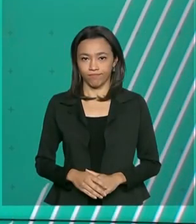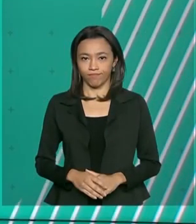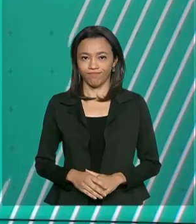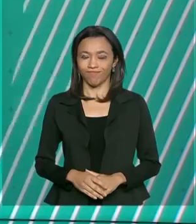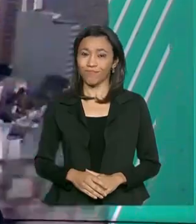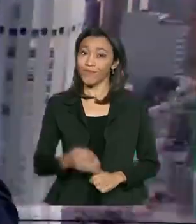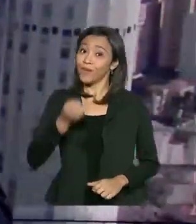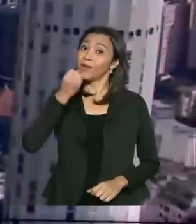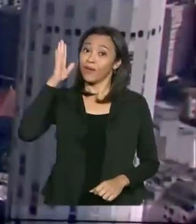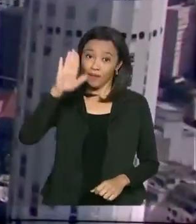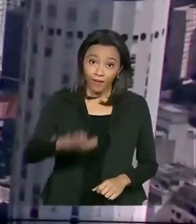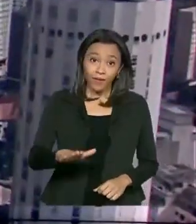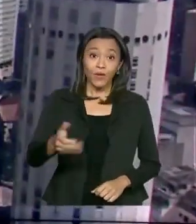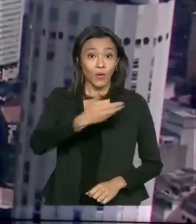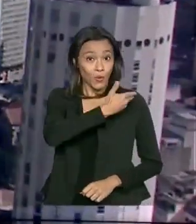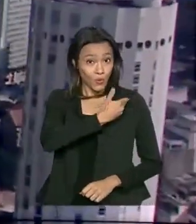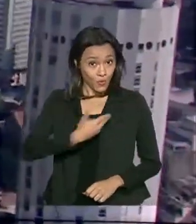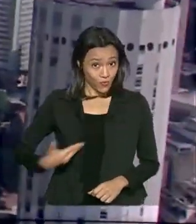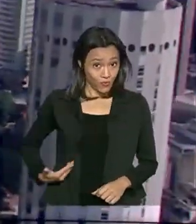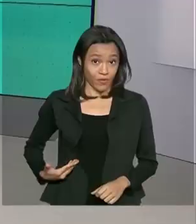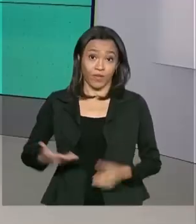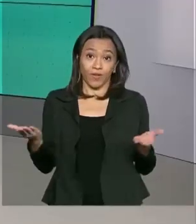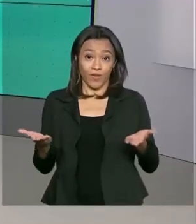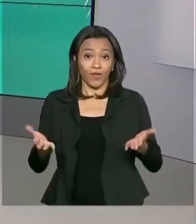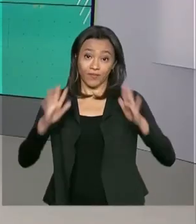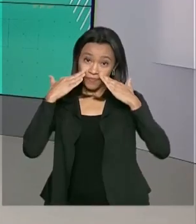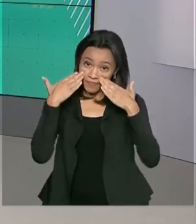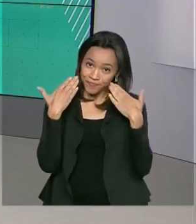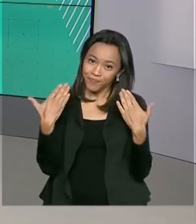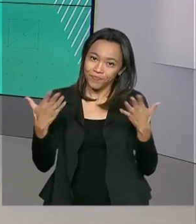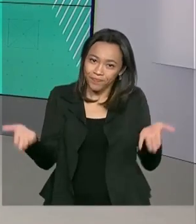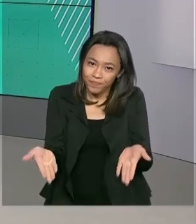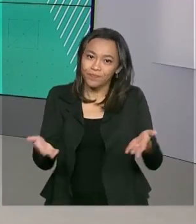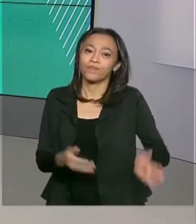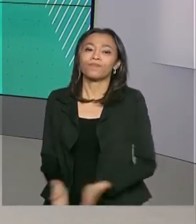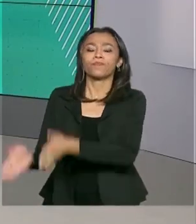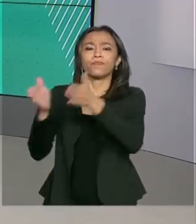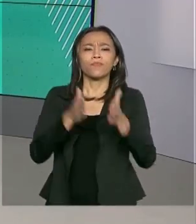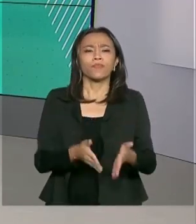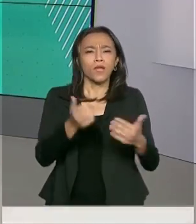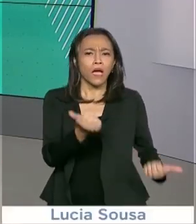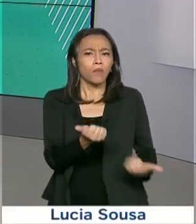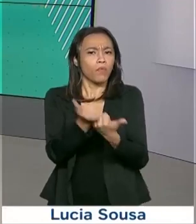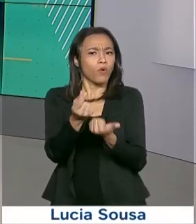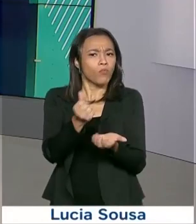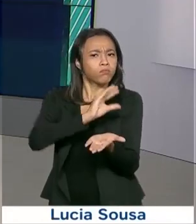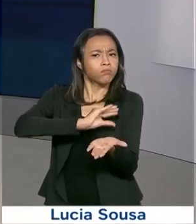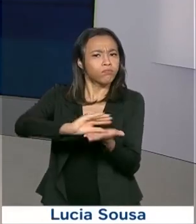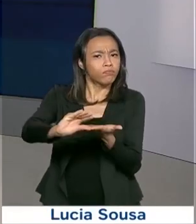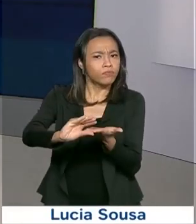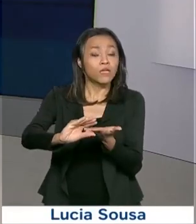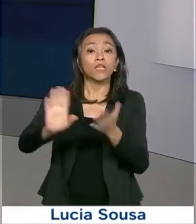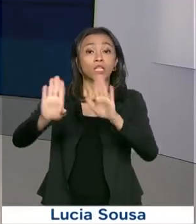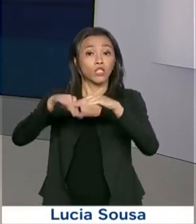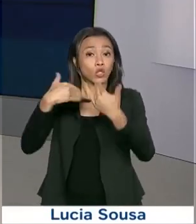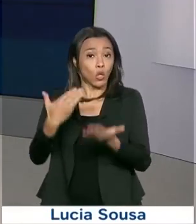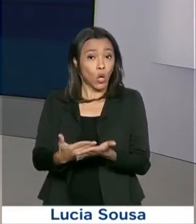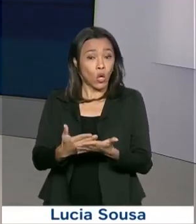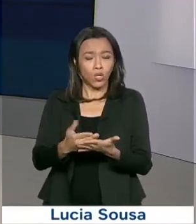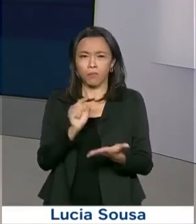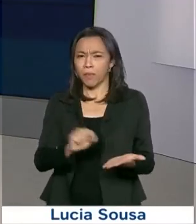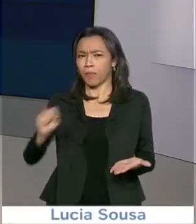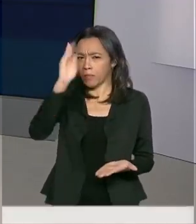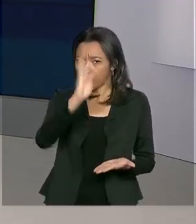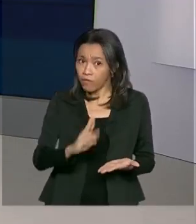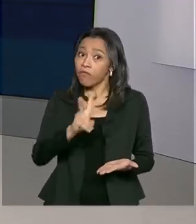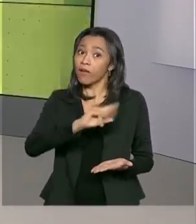Boa tarde, o governo agora já está no ar. Um reforço no caixa de escolas de todo o país deve garantir a alimentação das